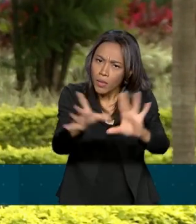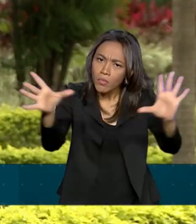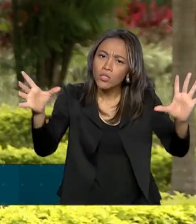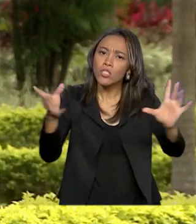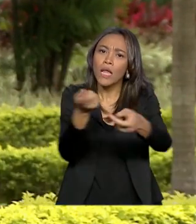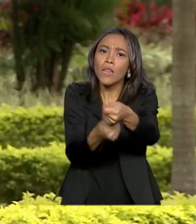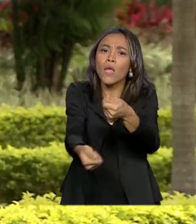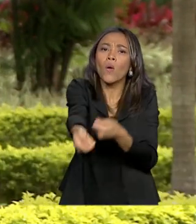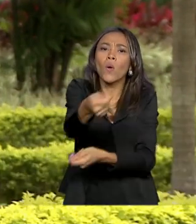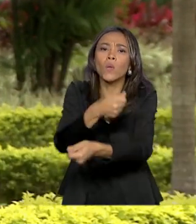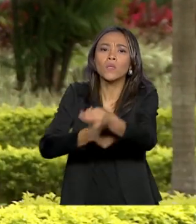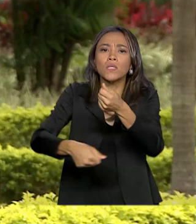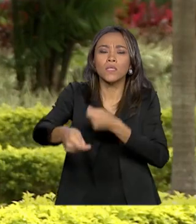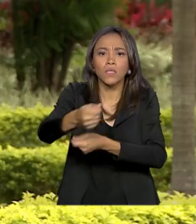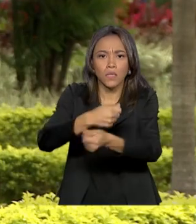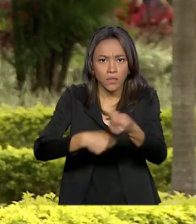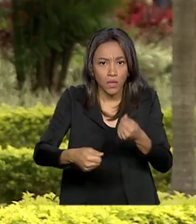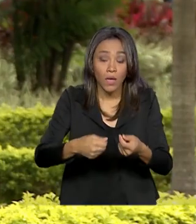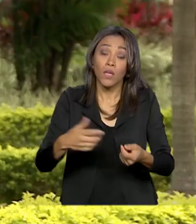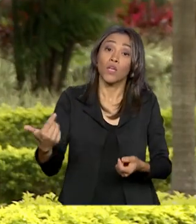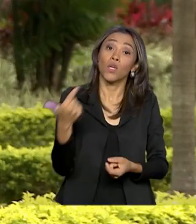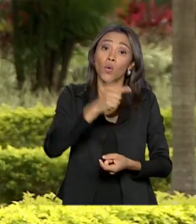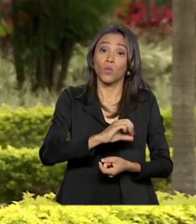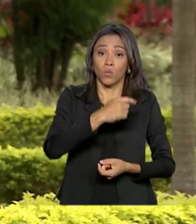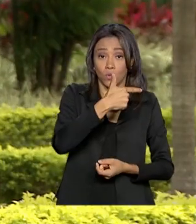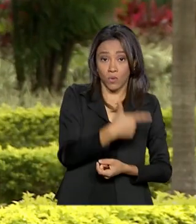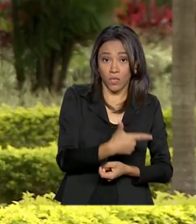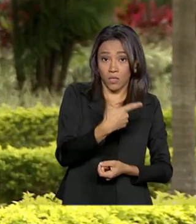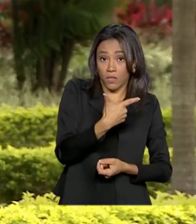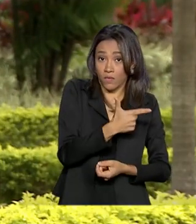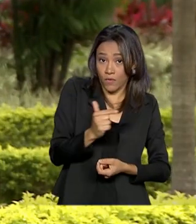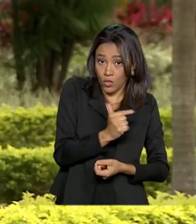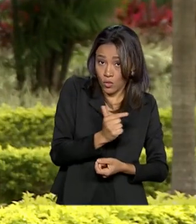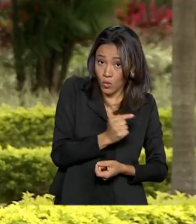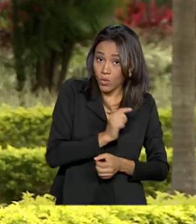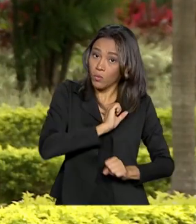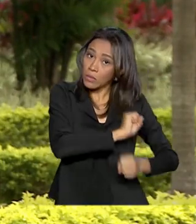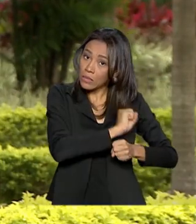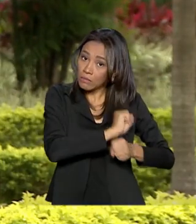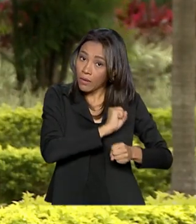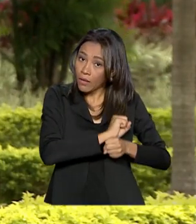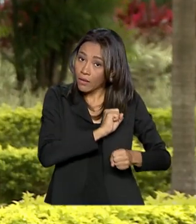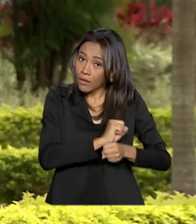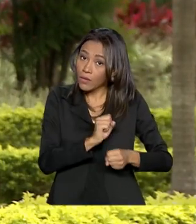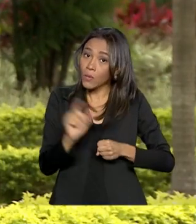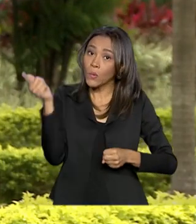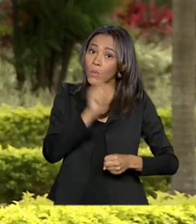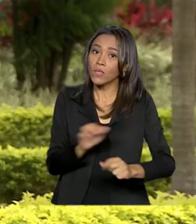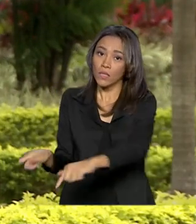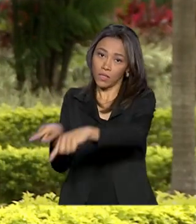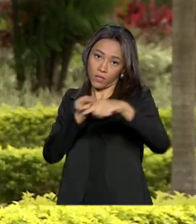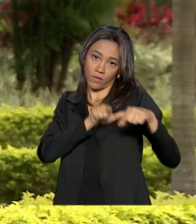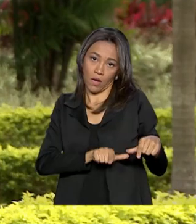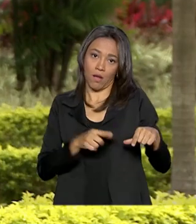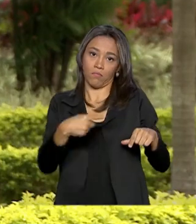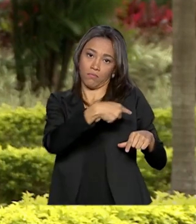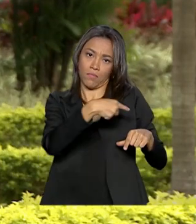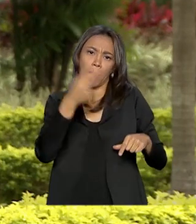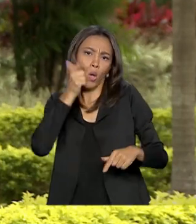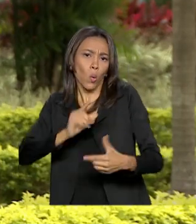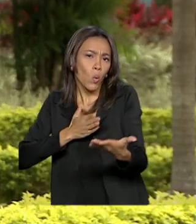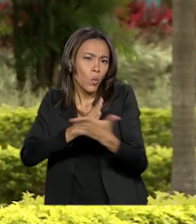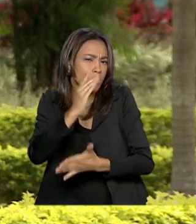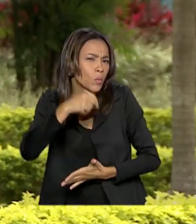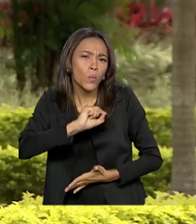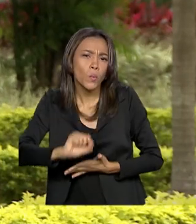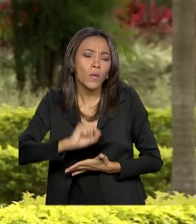financeiro e outros 222 aguardam o processo de certificação. Para ser aprovado, é preciso